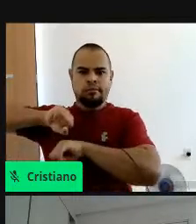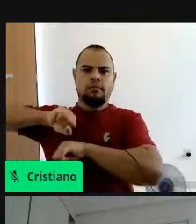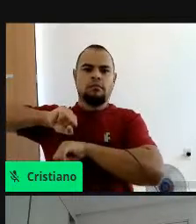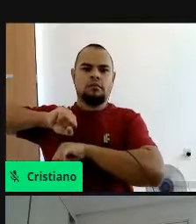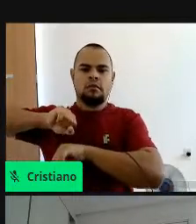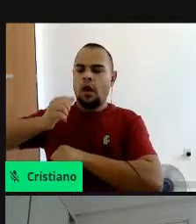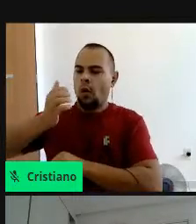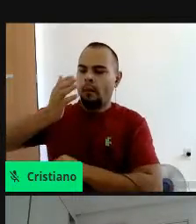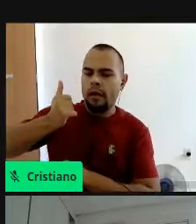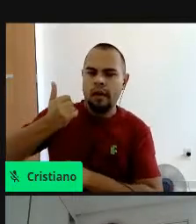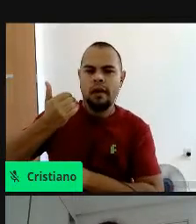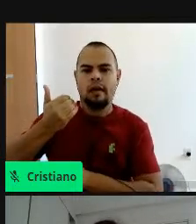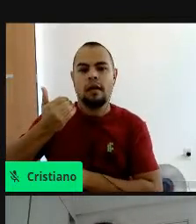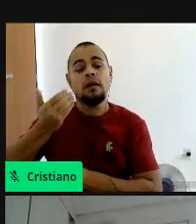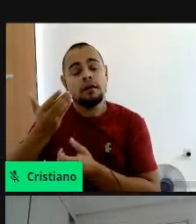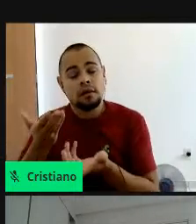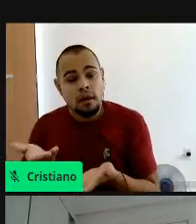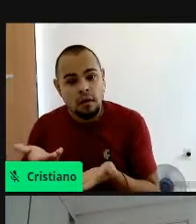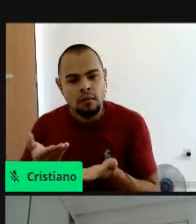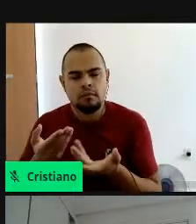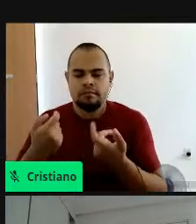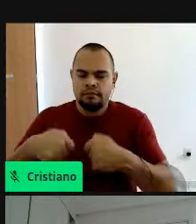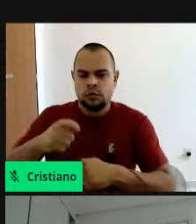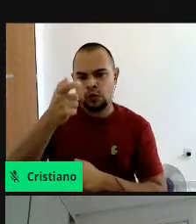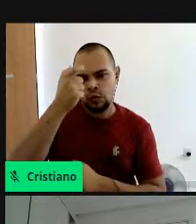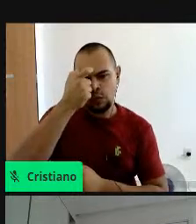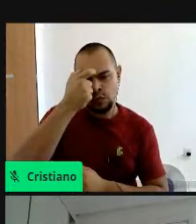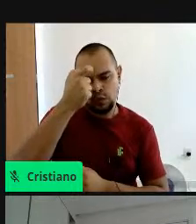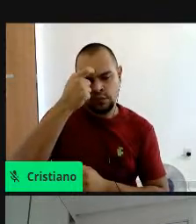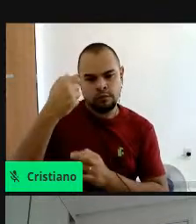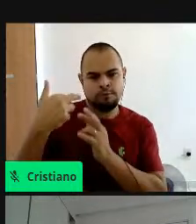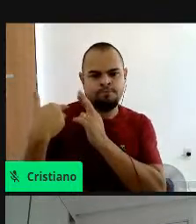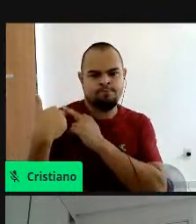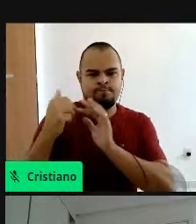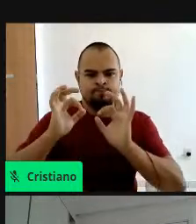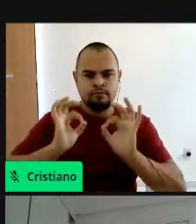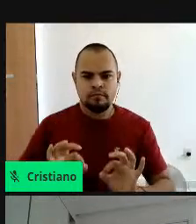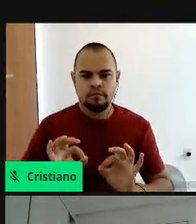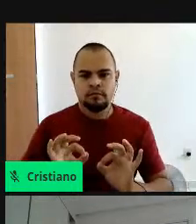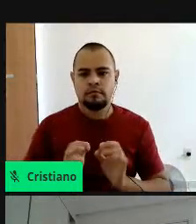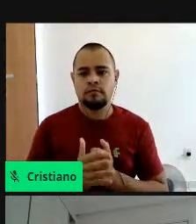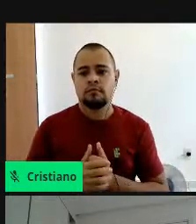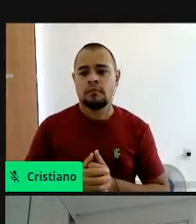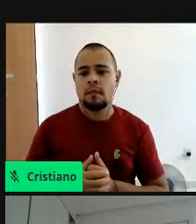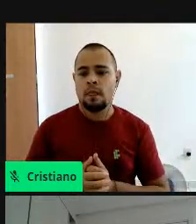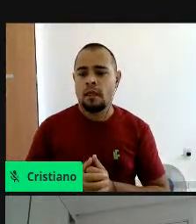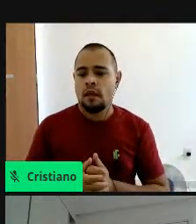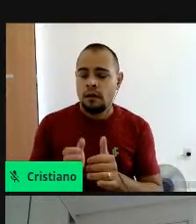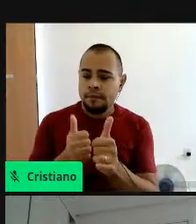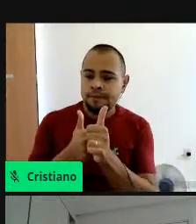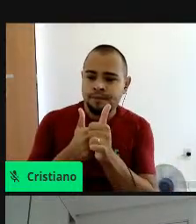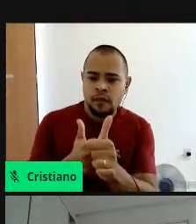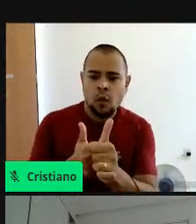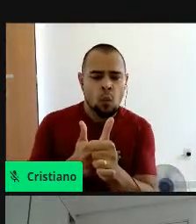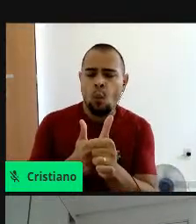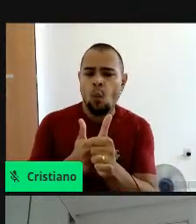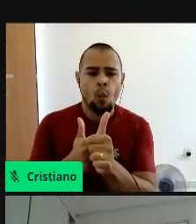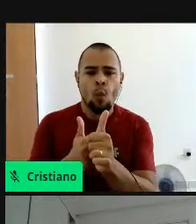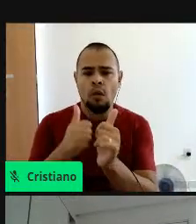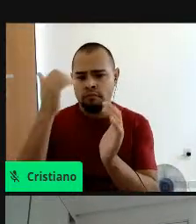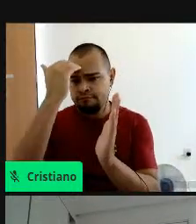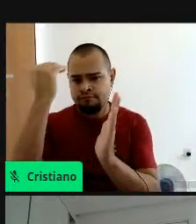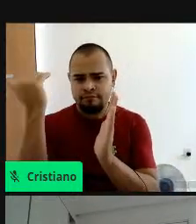cabe realmente fazer a coisa correta, né, e seguindo aqueles princípios, né, dos